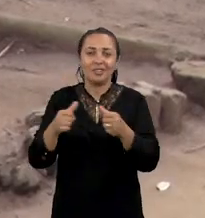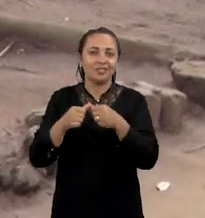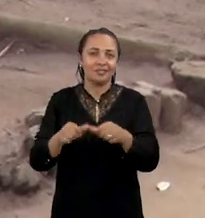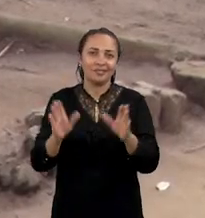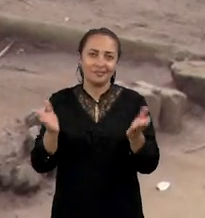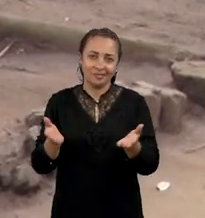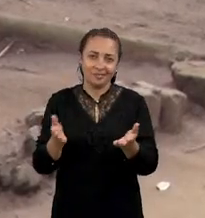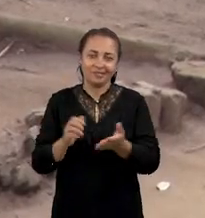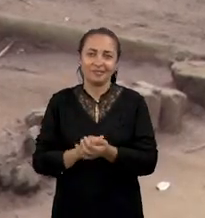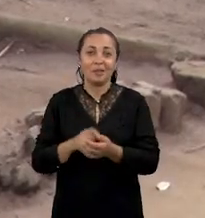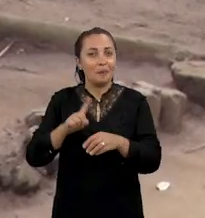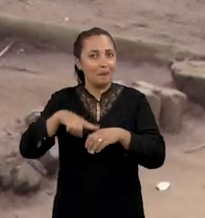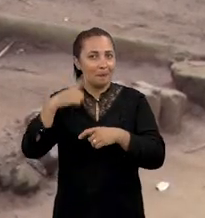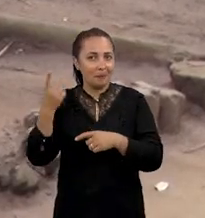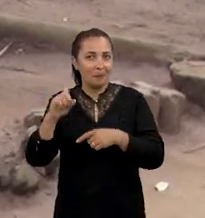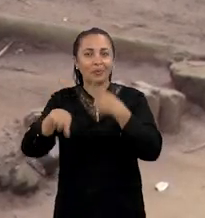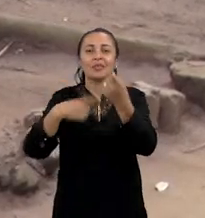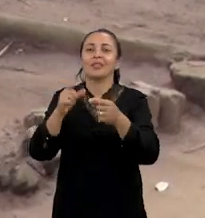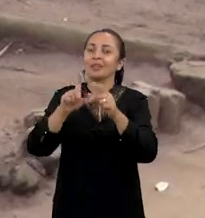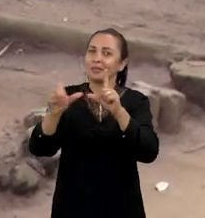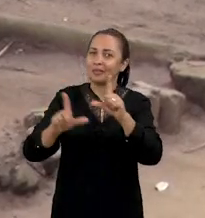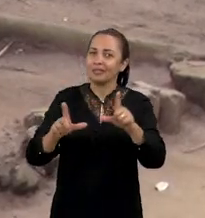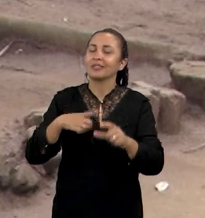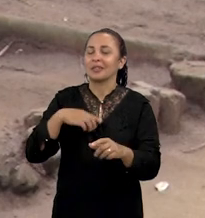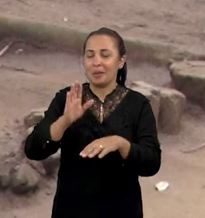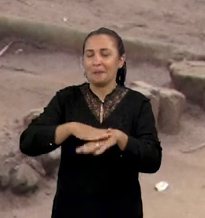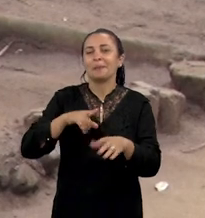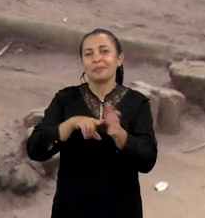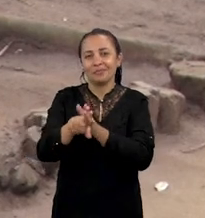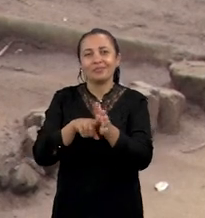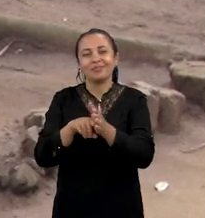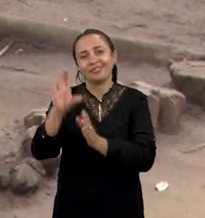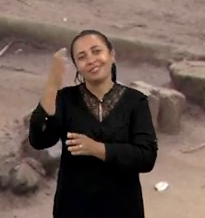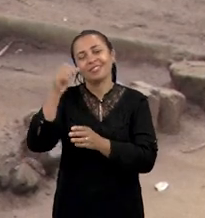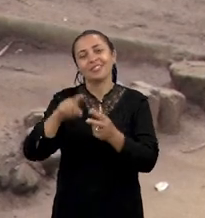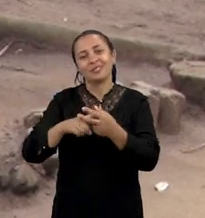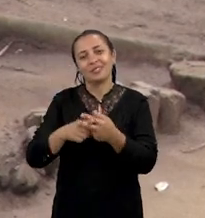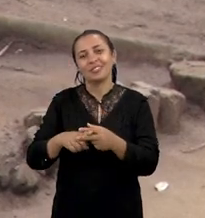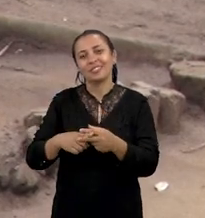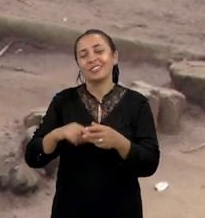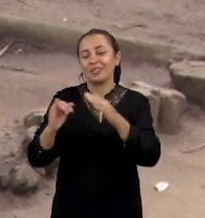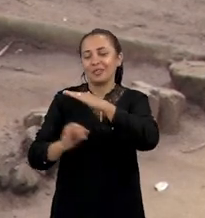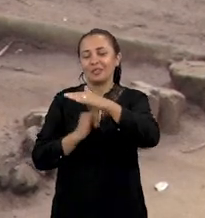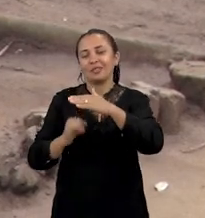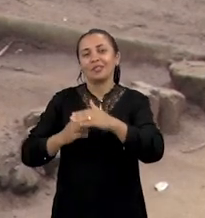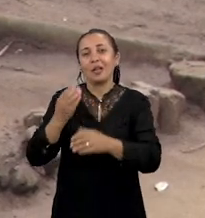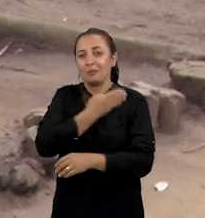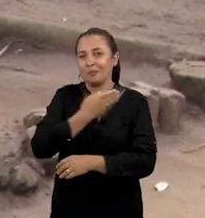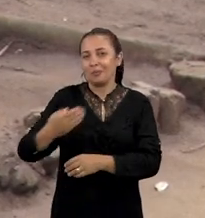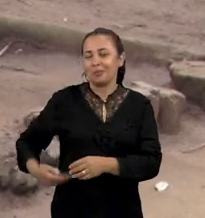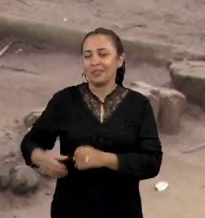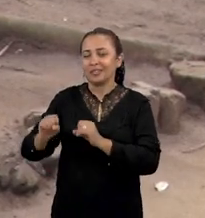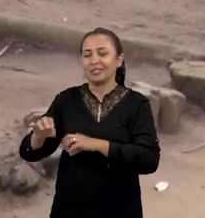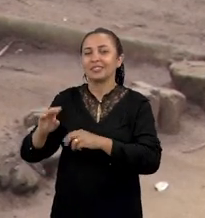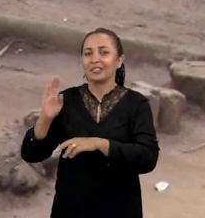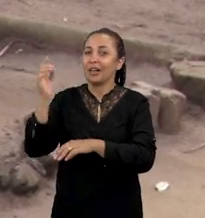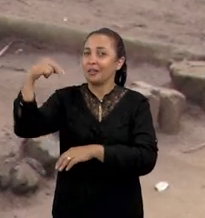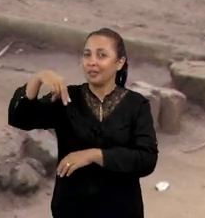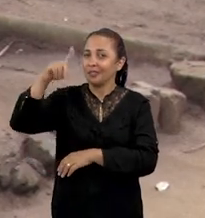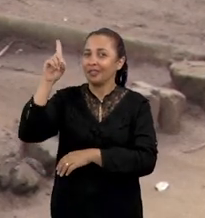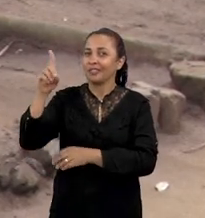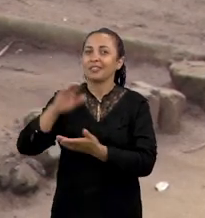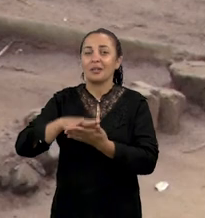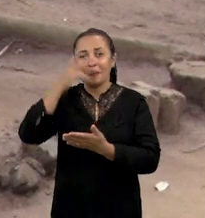E o Universo Ciência de hoje fica por aqui, mas no próximo programa tem mais pesquisas científicas produzidas pelas instituições